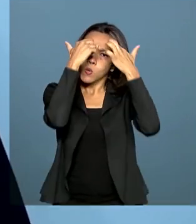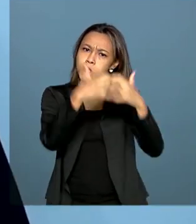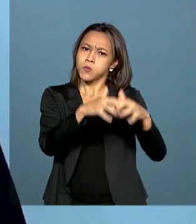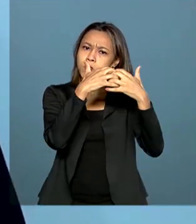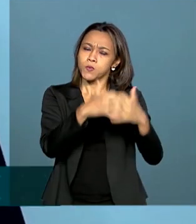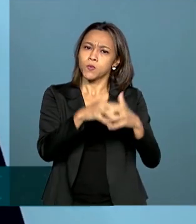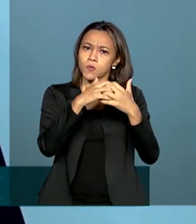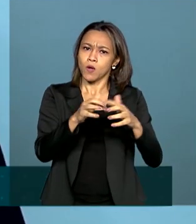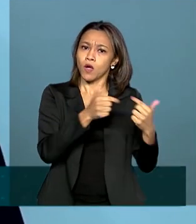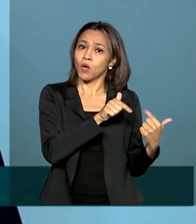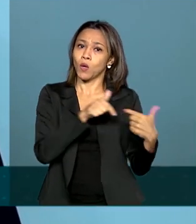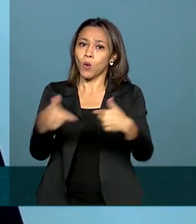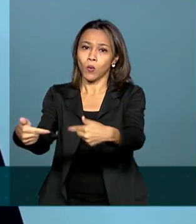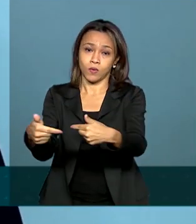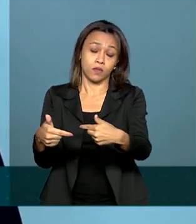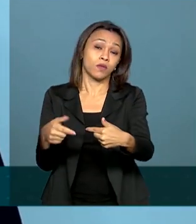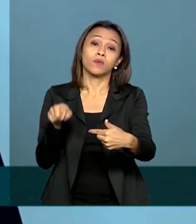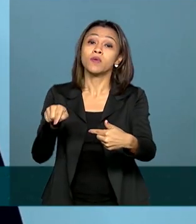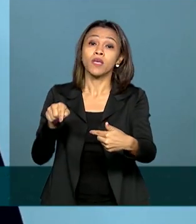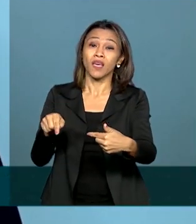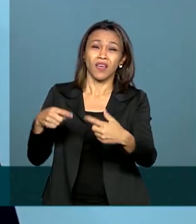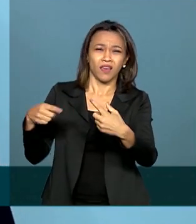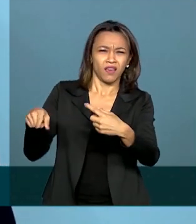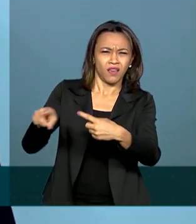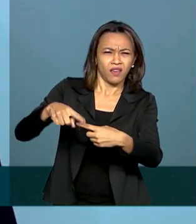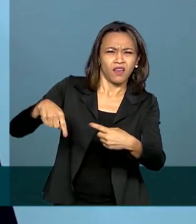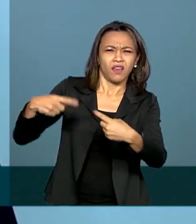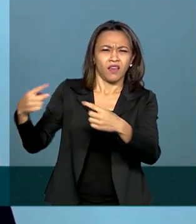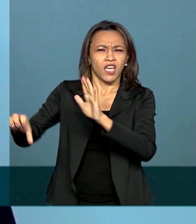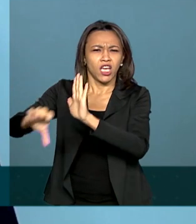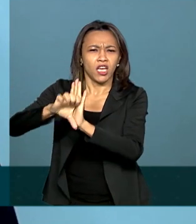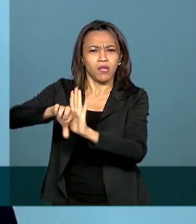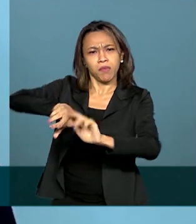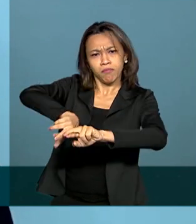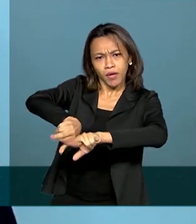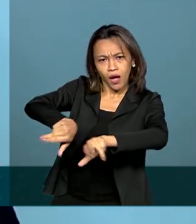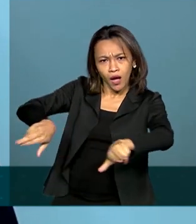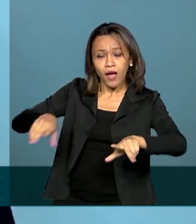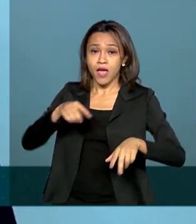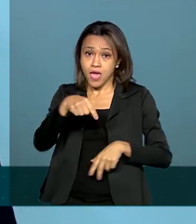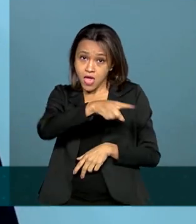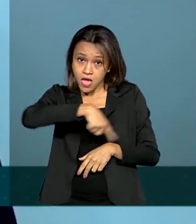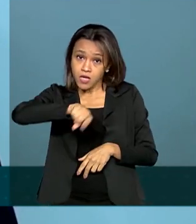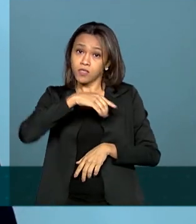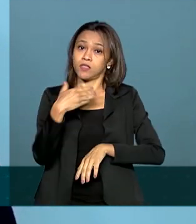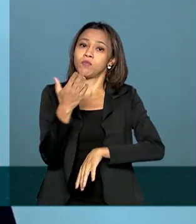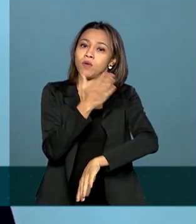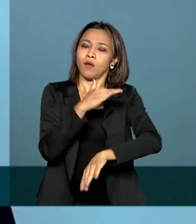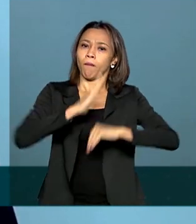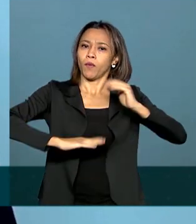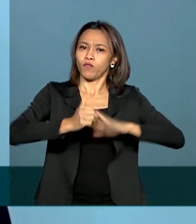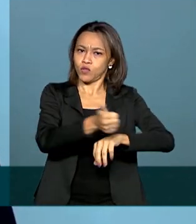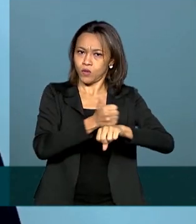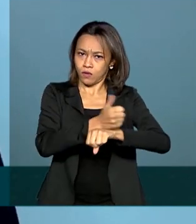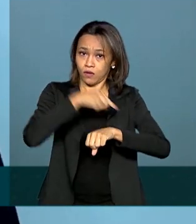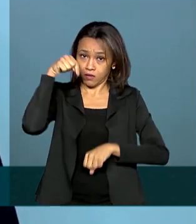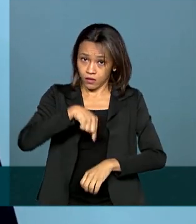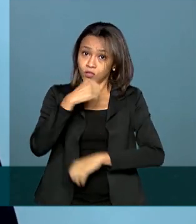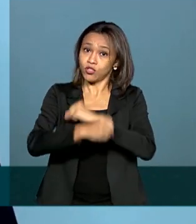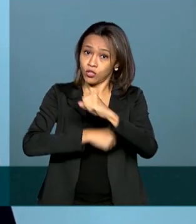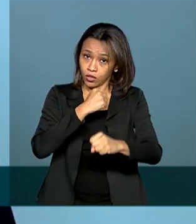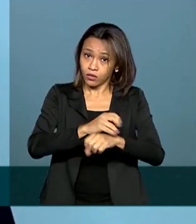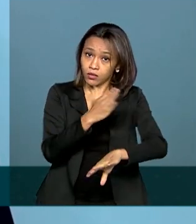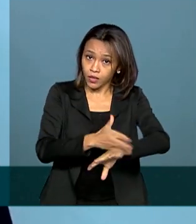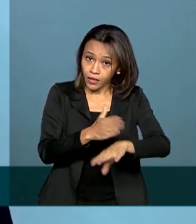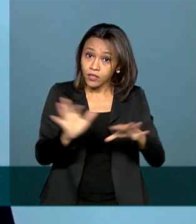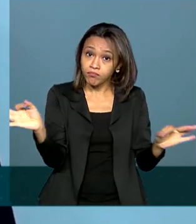enfrentamento à criminalidade. Esses 100 mil policiais que já foram capacitados pela SEGEN neste ano de 2020, voltam para a rua